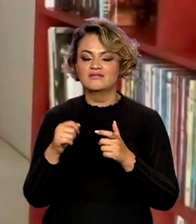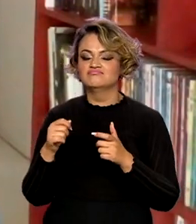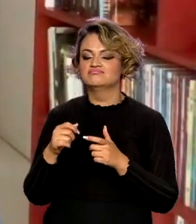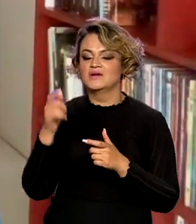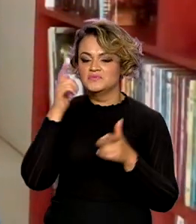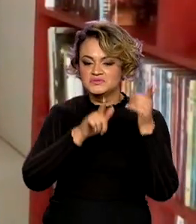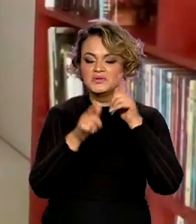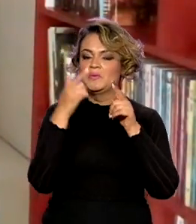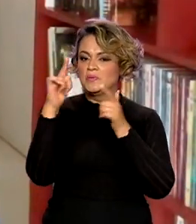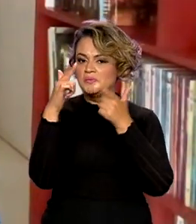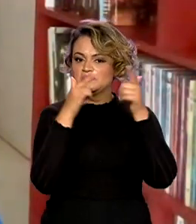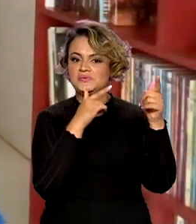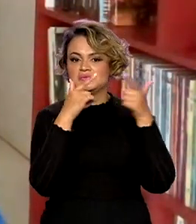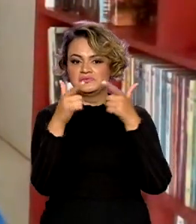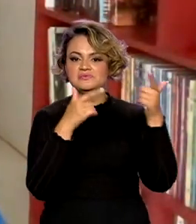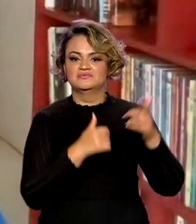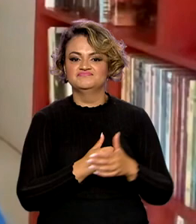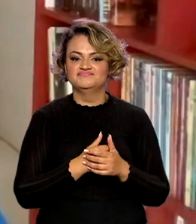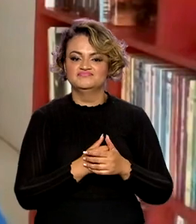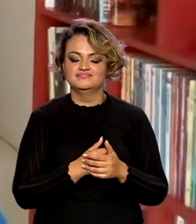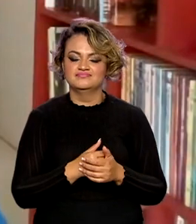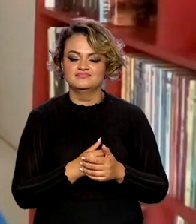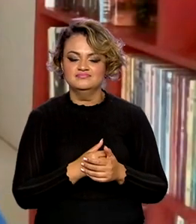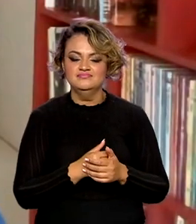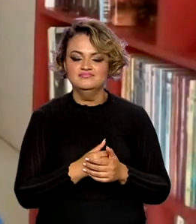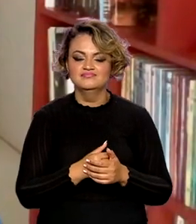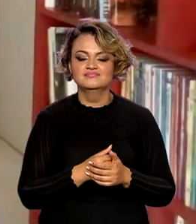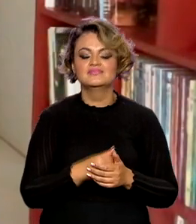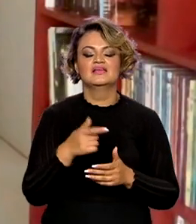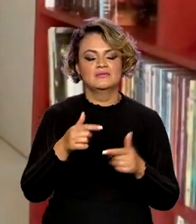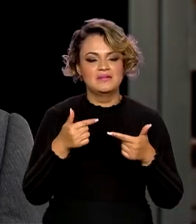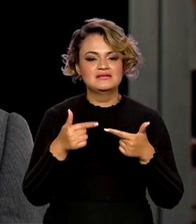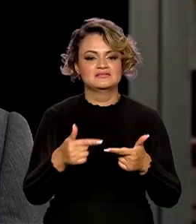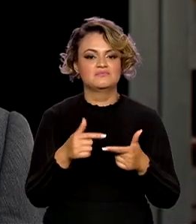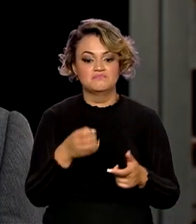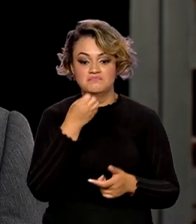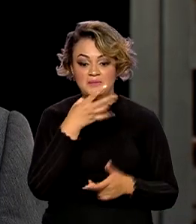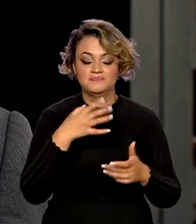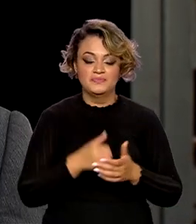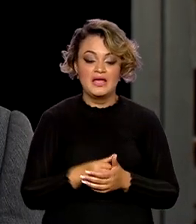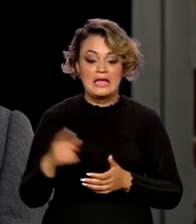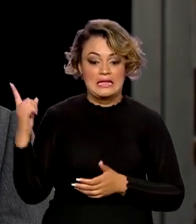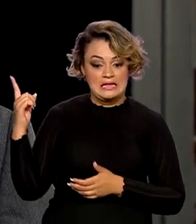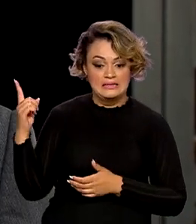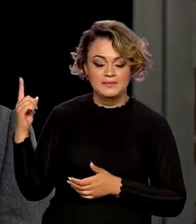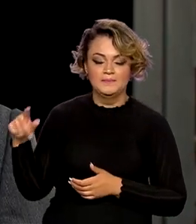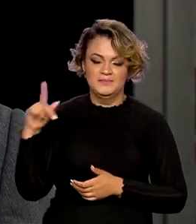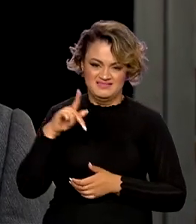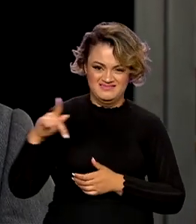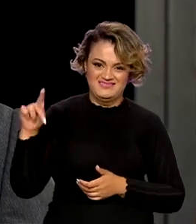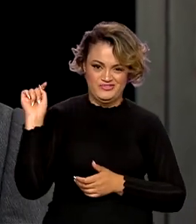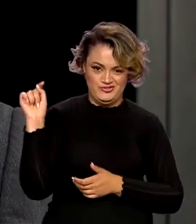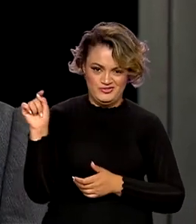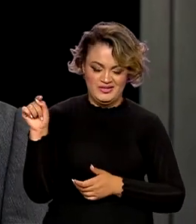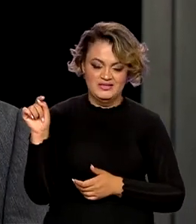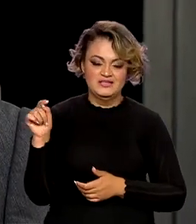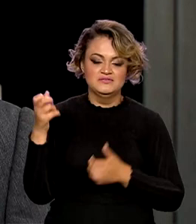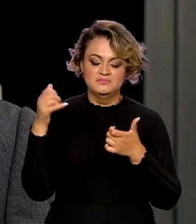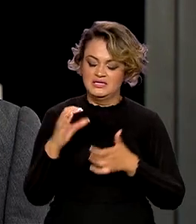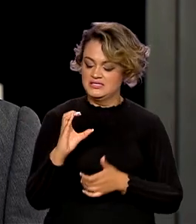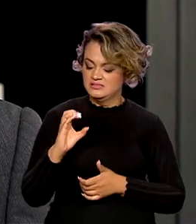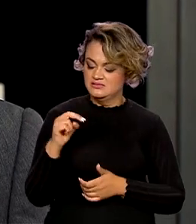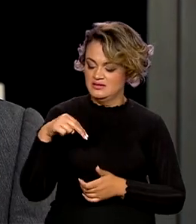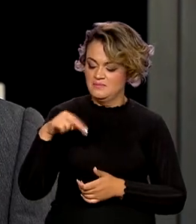produtividade, isso gera uma economia mais ativa. Segundo o presidente Ricardo Galvão, o